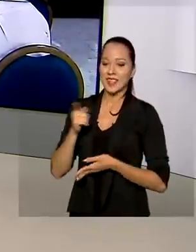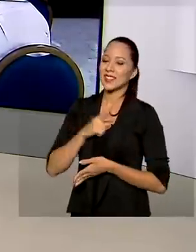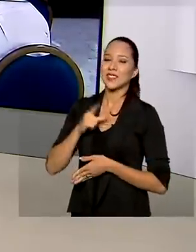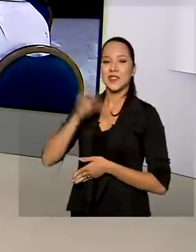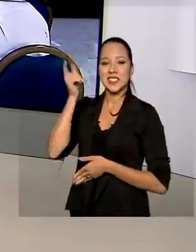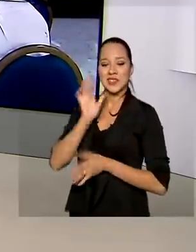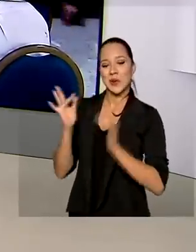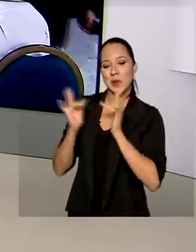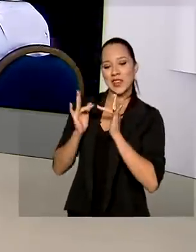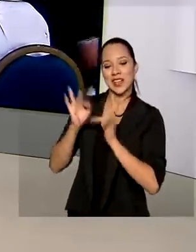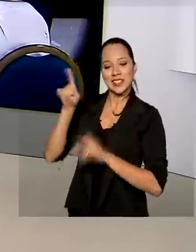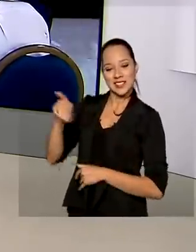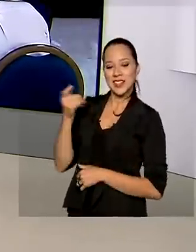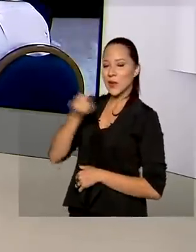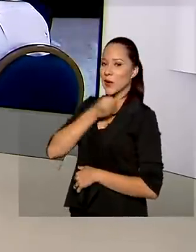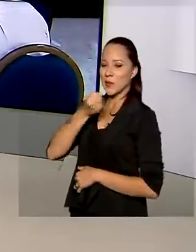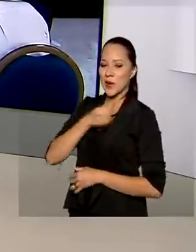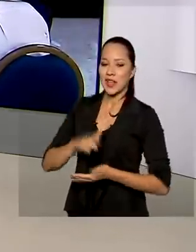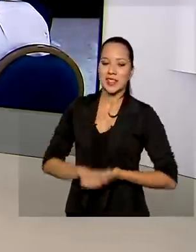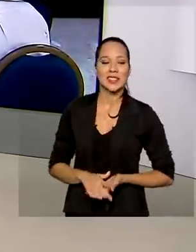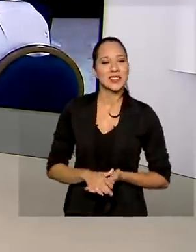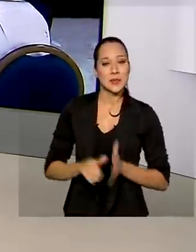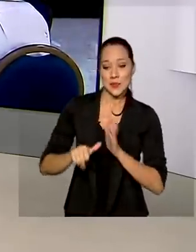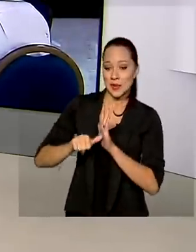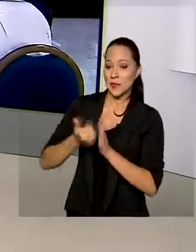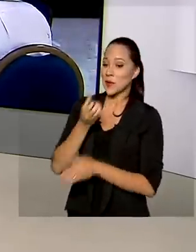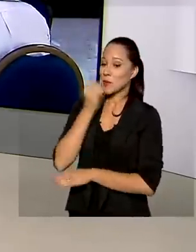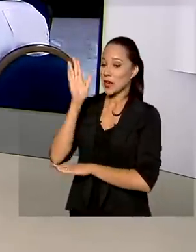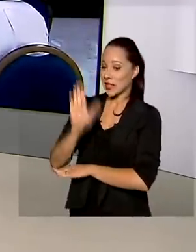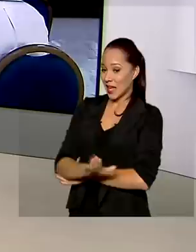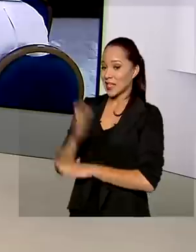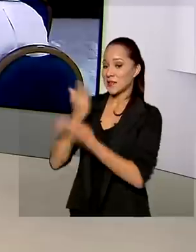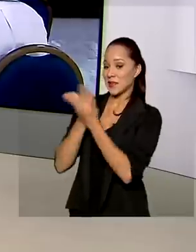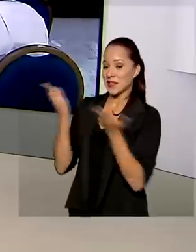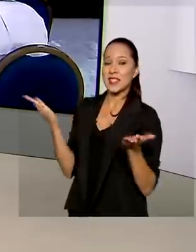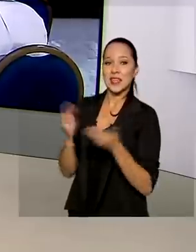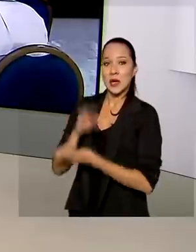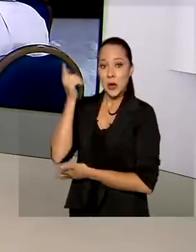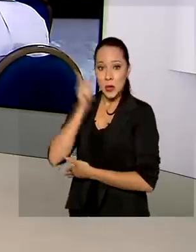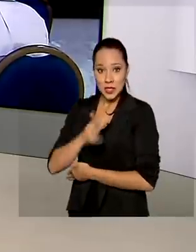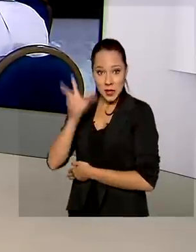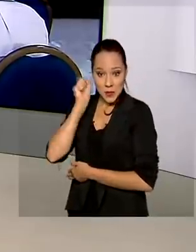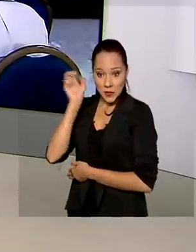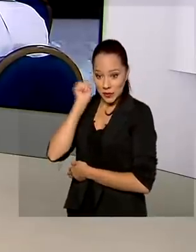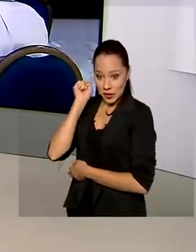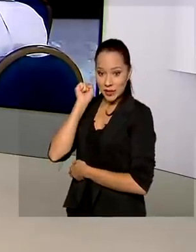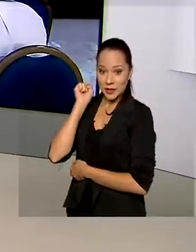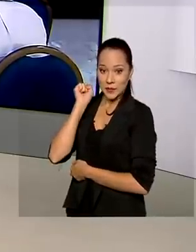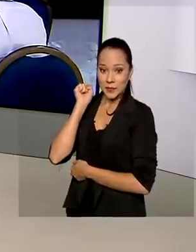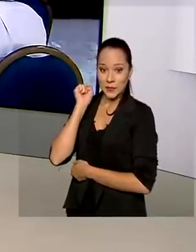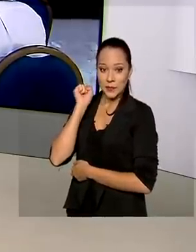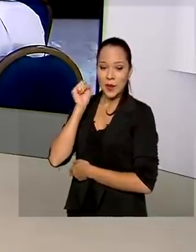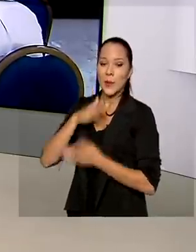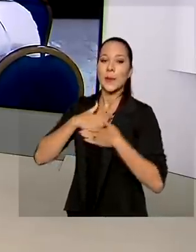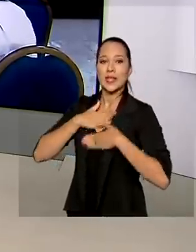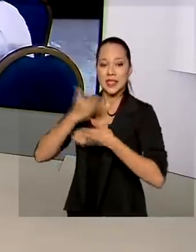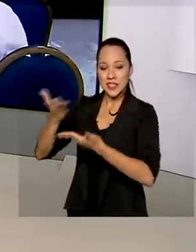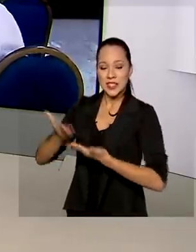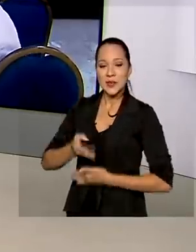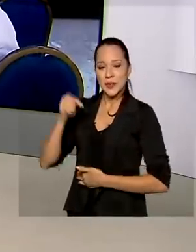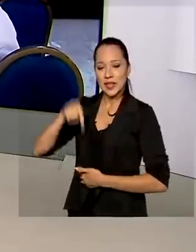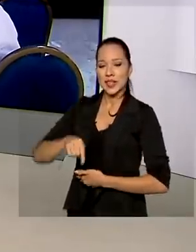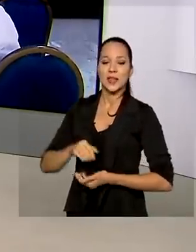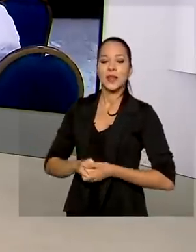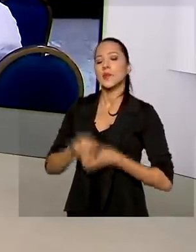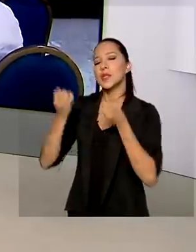contato com o nosso Molinari. Primeiro Molinari, boa tarde pra você. Consegue me escutar? É um prazer te receber aqui.